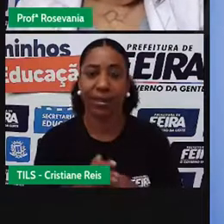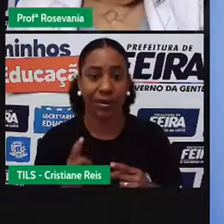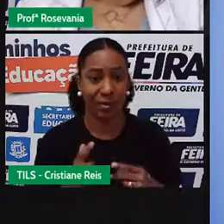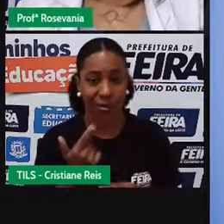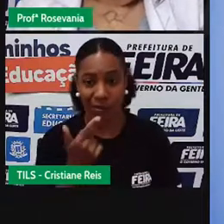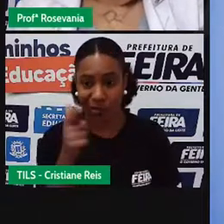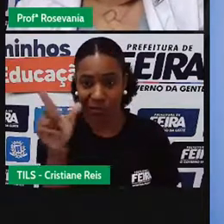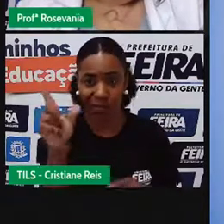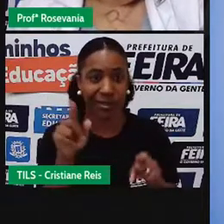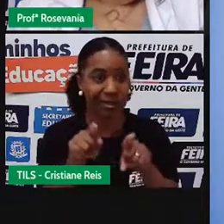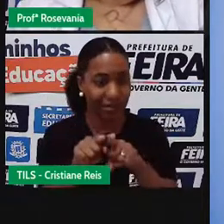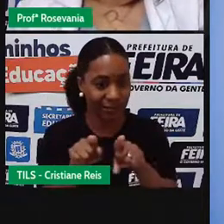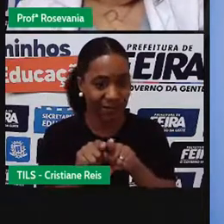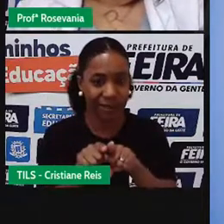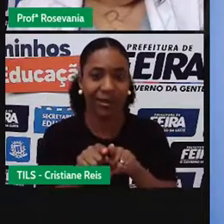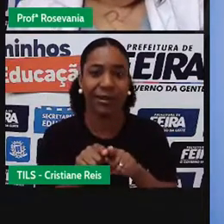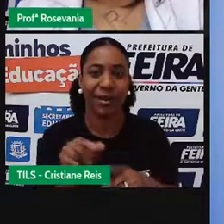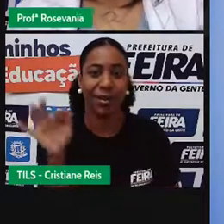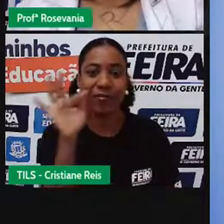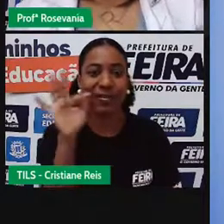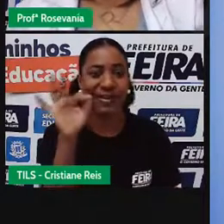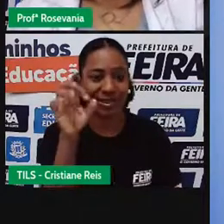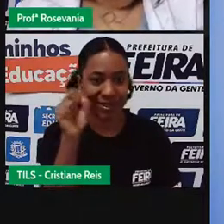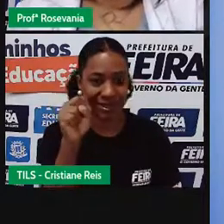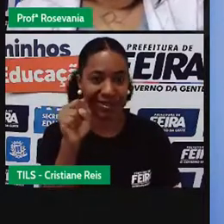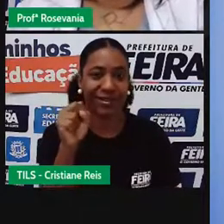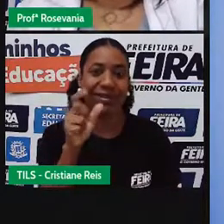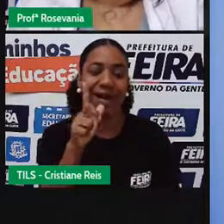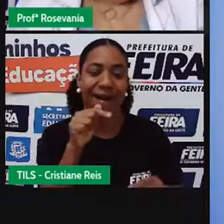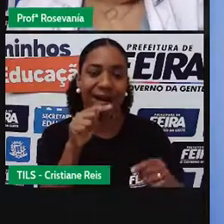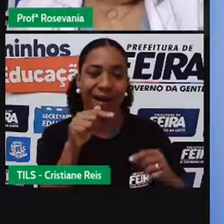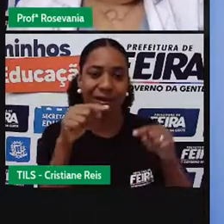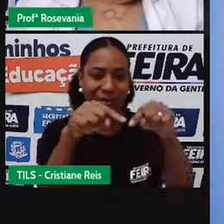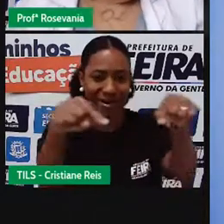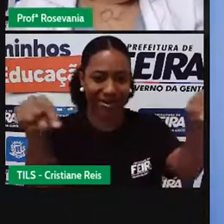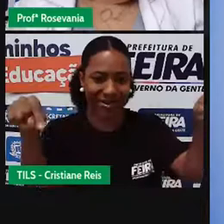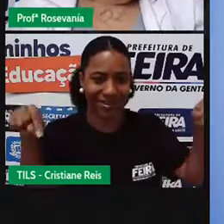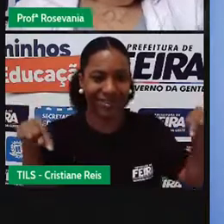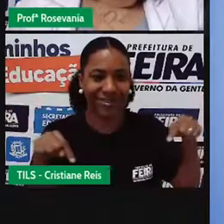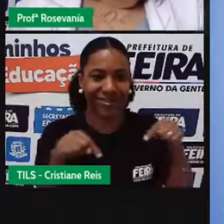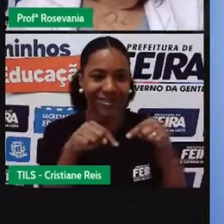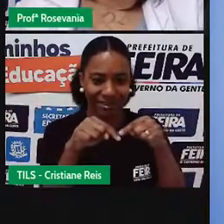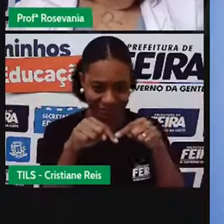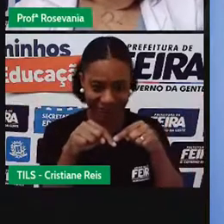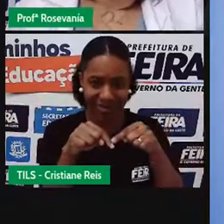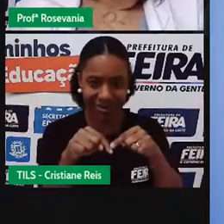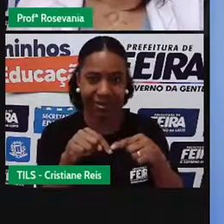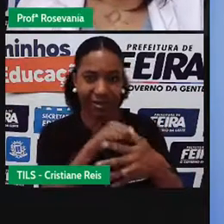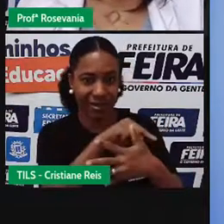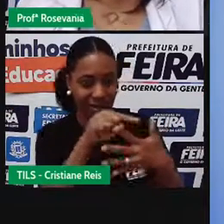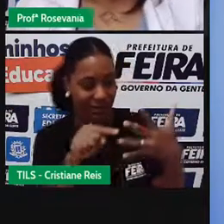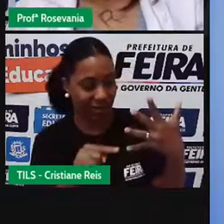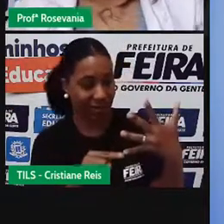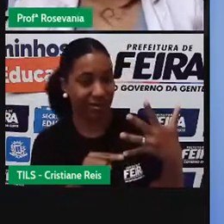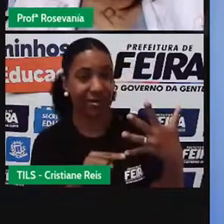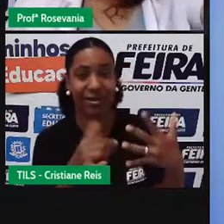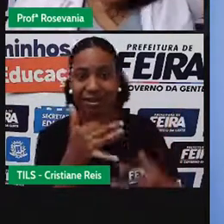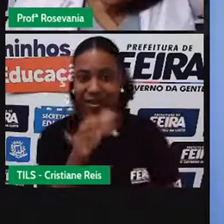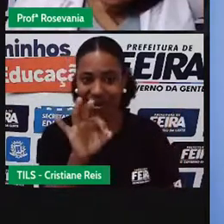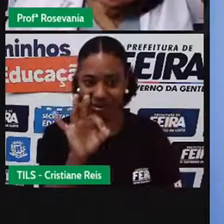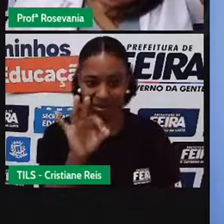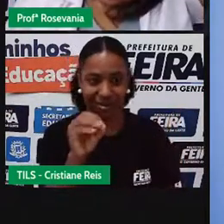também de mananciais líquidos na nossa cidade são as lagoas. Nós temos várias lagoas, eu separei três aqui para vocês, né,